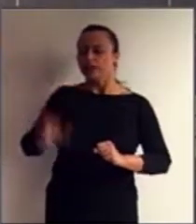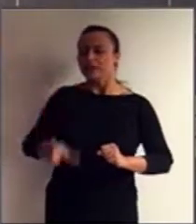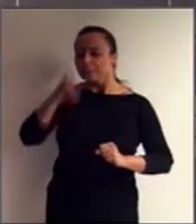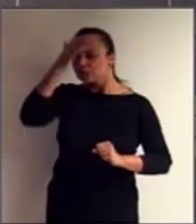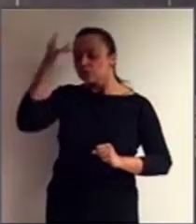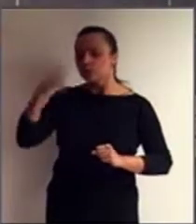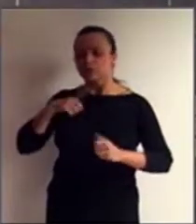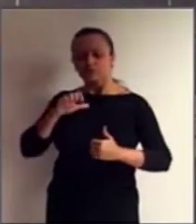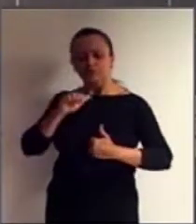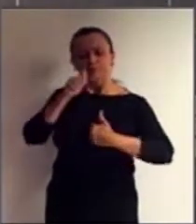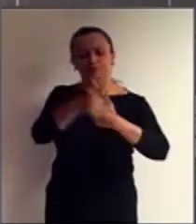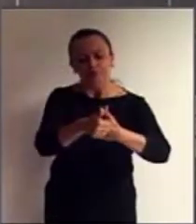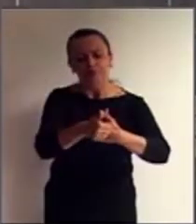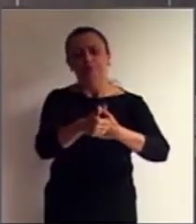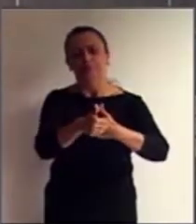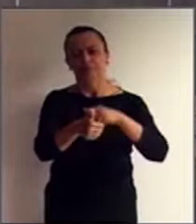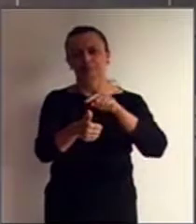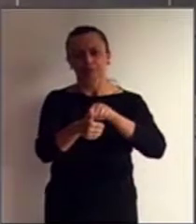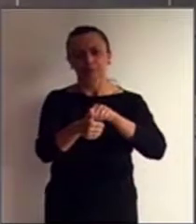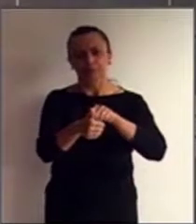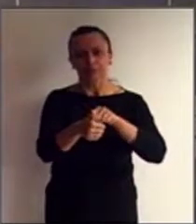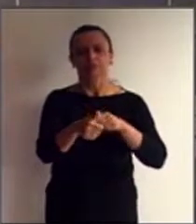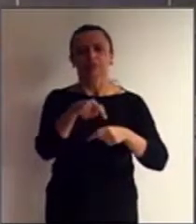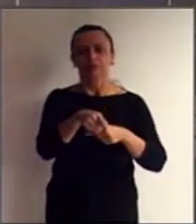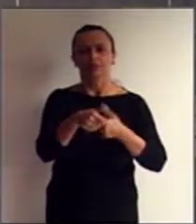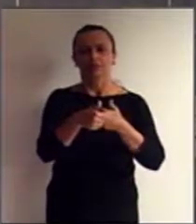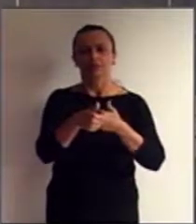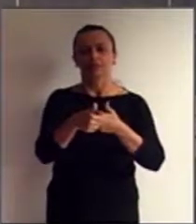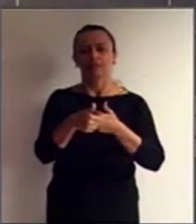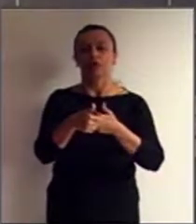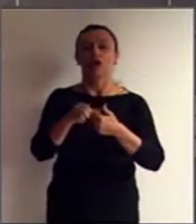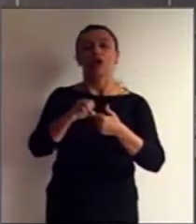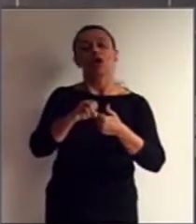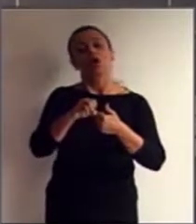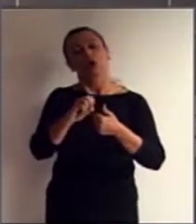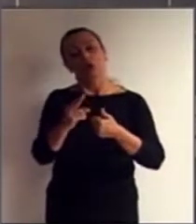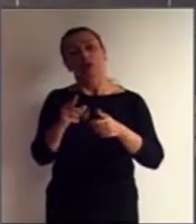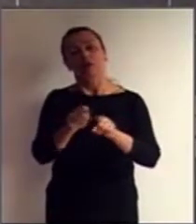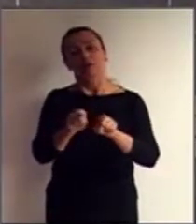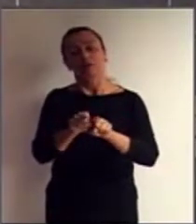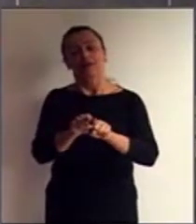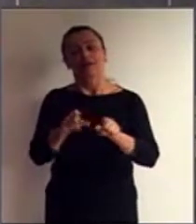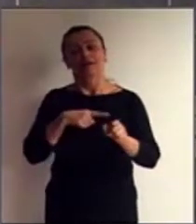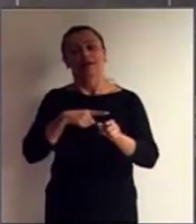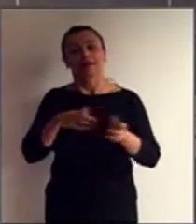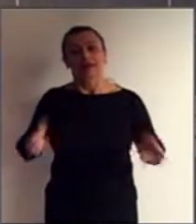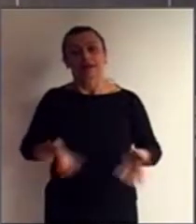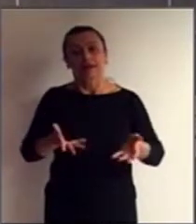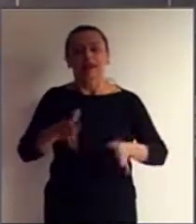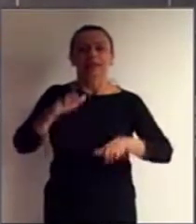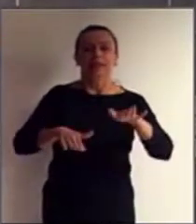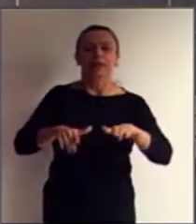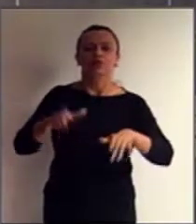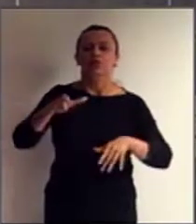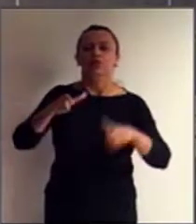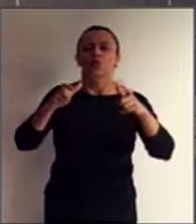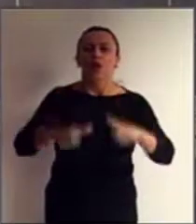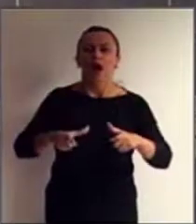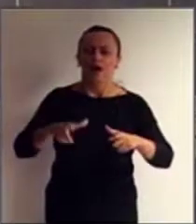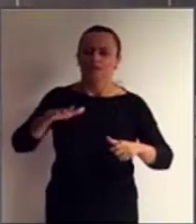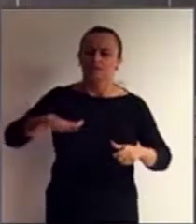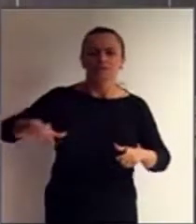e potencializados por conta do ambiente em que vivemos.